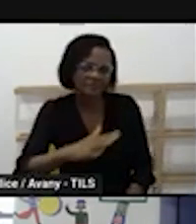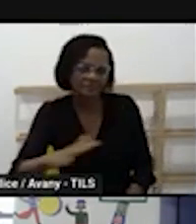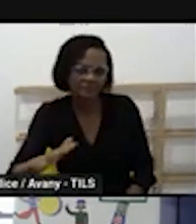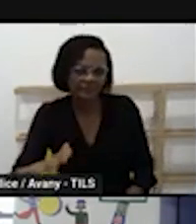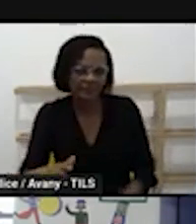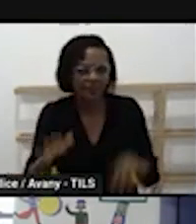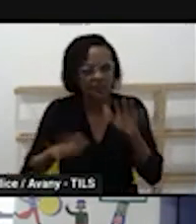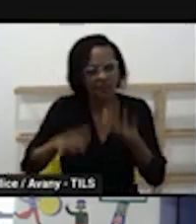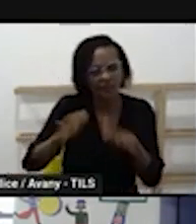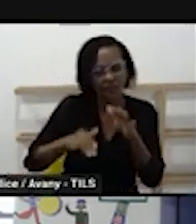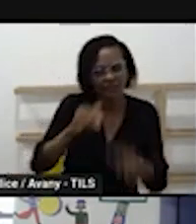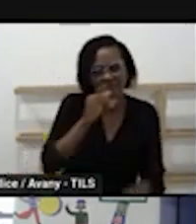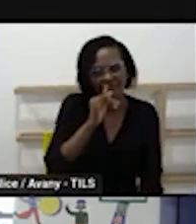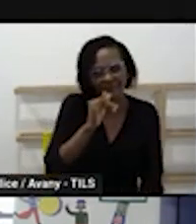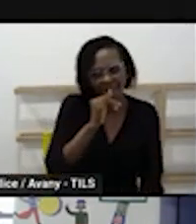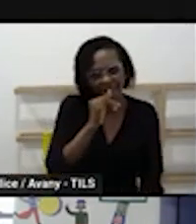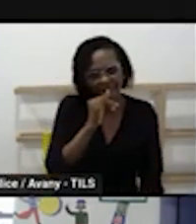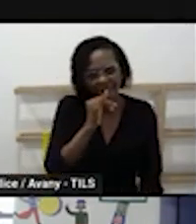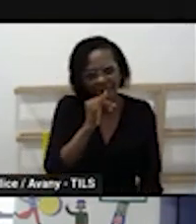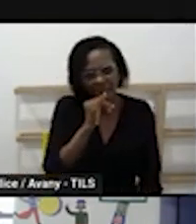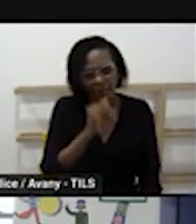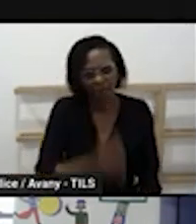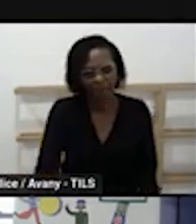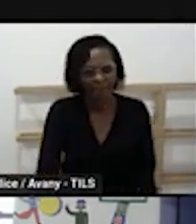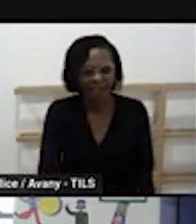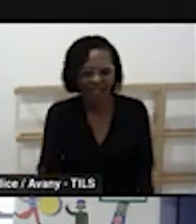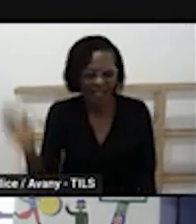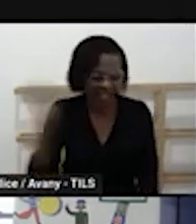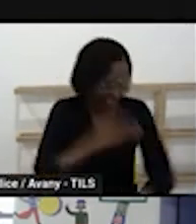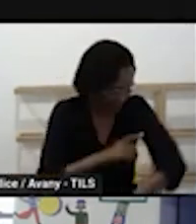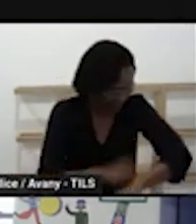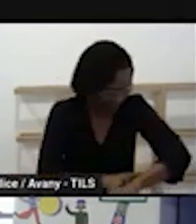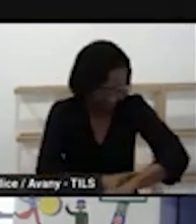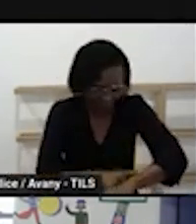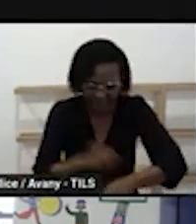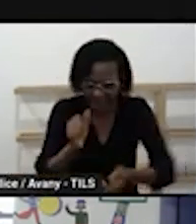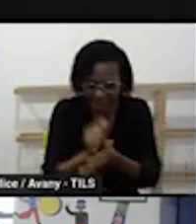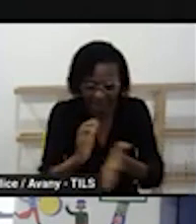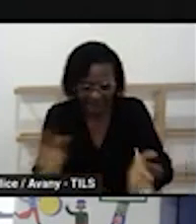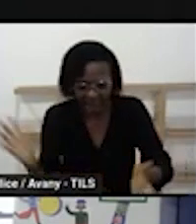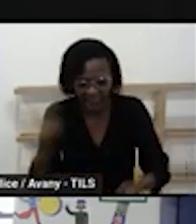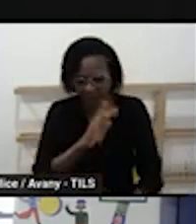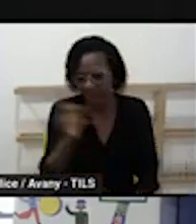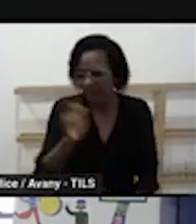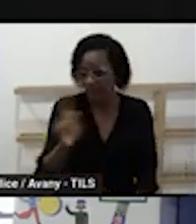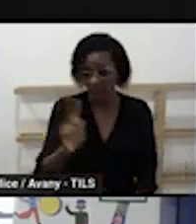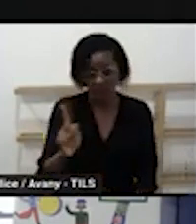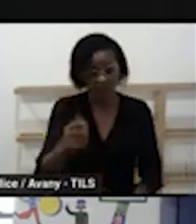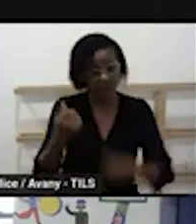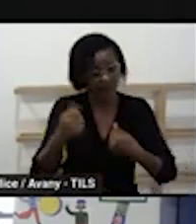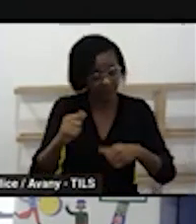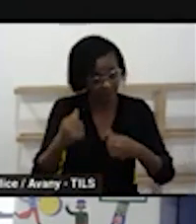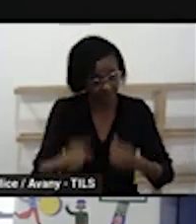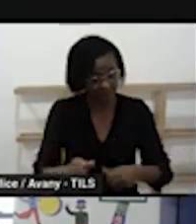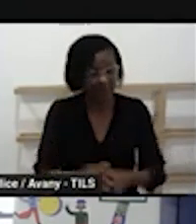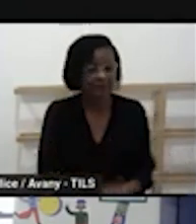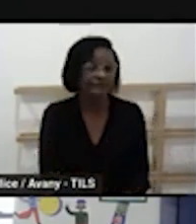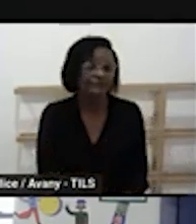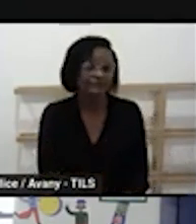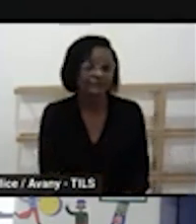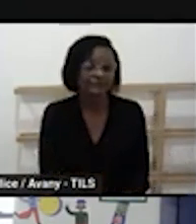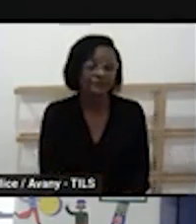permanente vai ser um tempo menor é uma coisa mais rápida é uma coisa menos importante não é isso a gente precisa